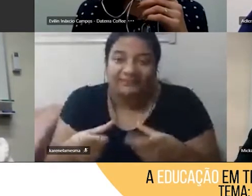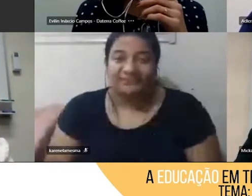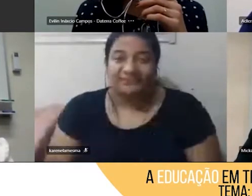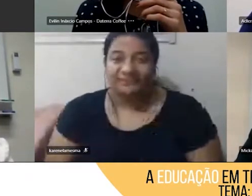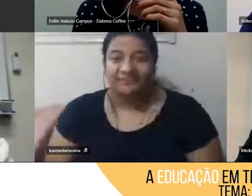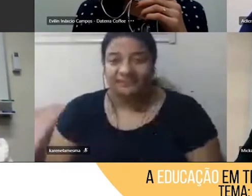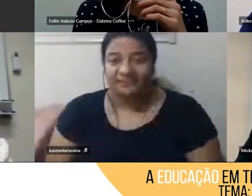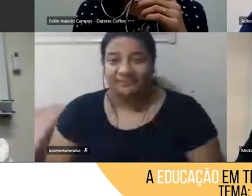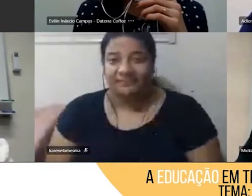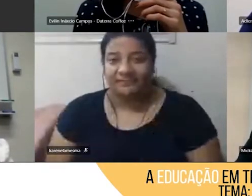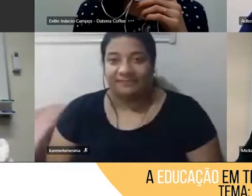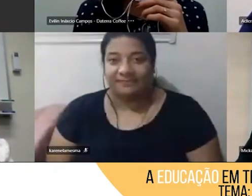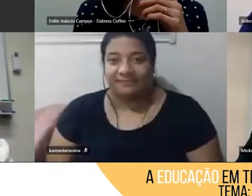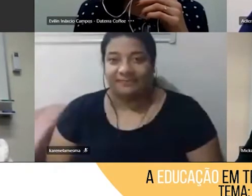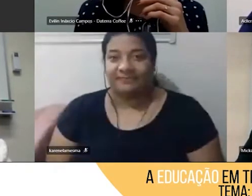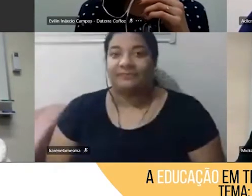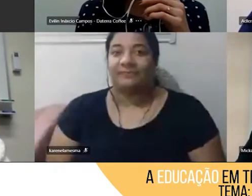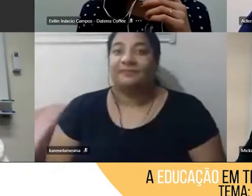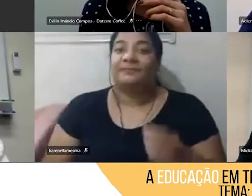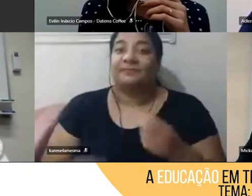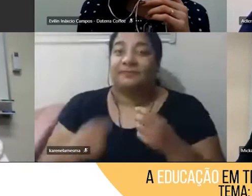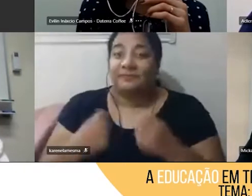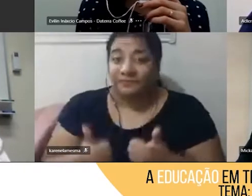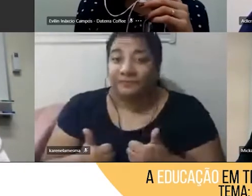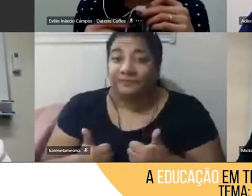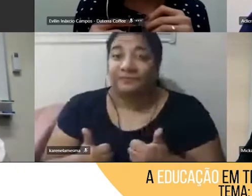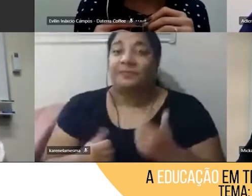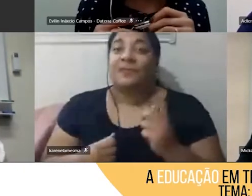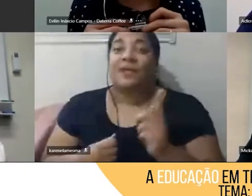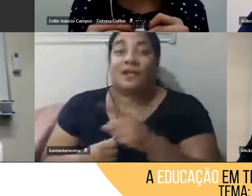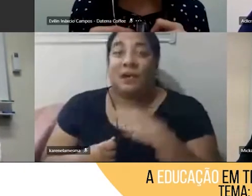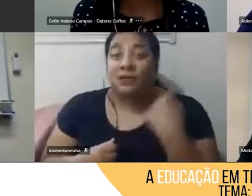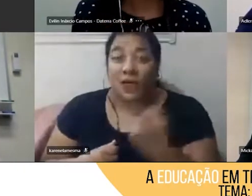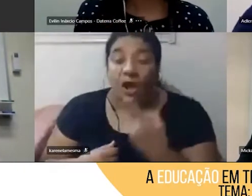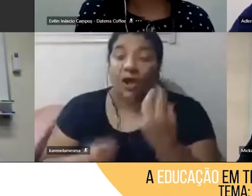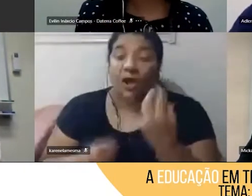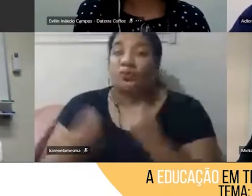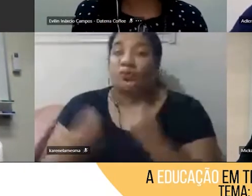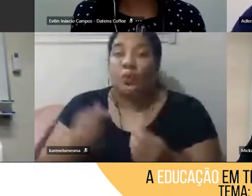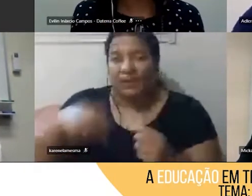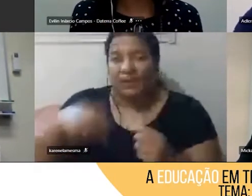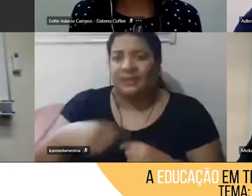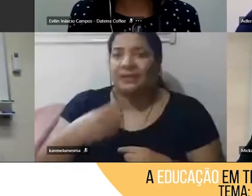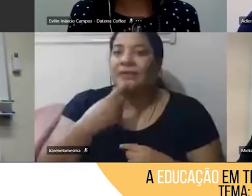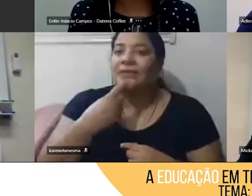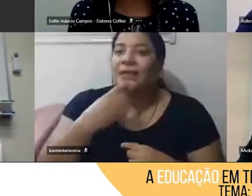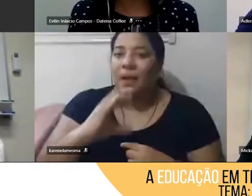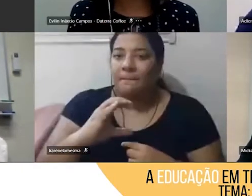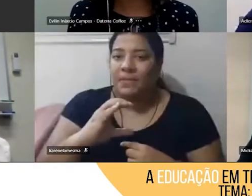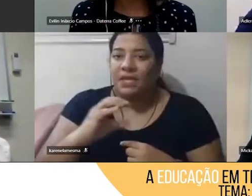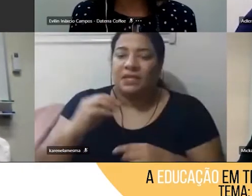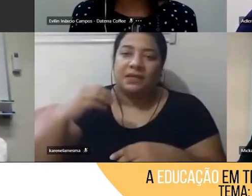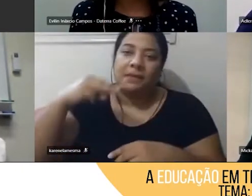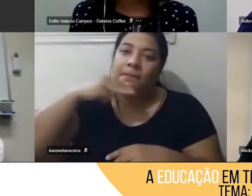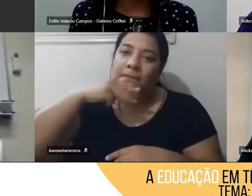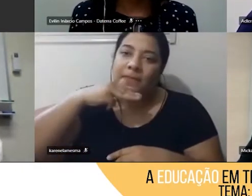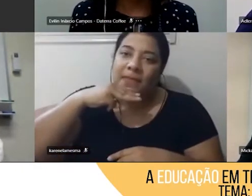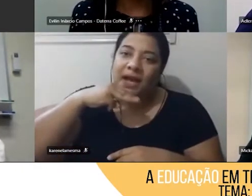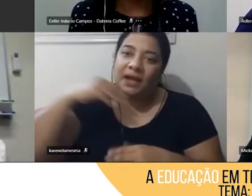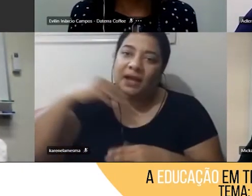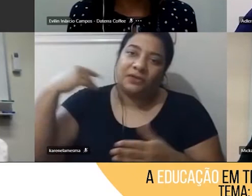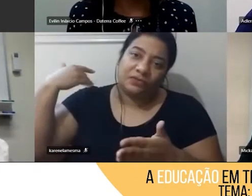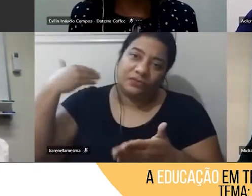Olha só, né, nós vivenciamos aqui em Campinas desde março, patrocínio, por exemplo, desde